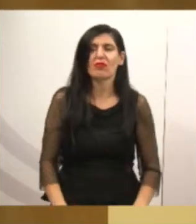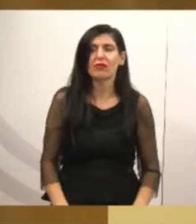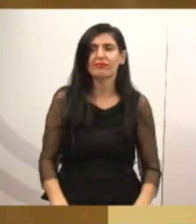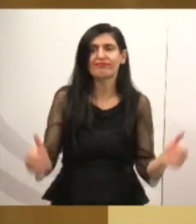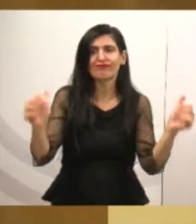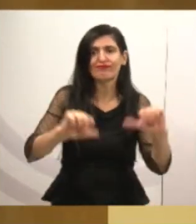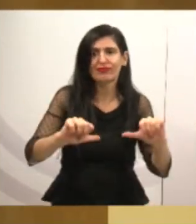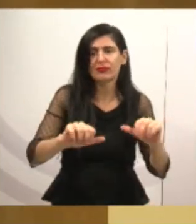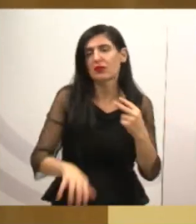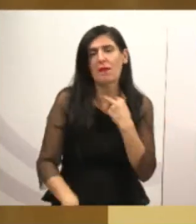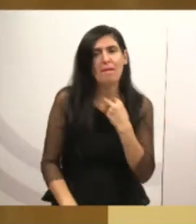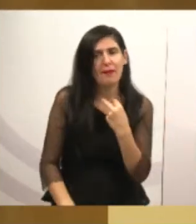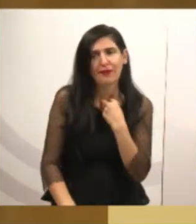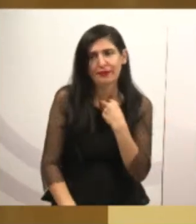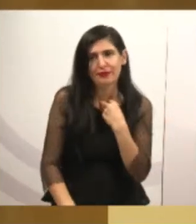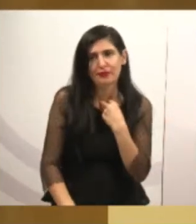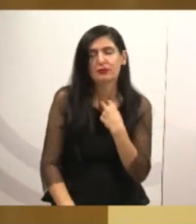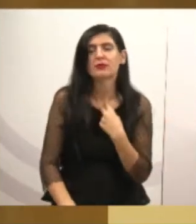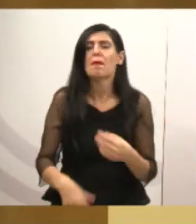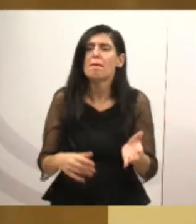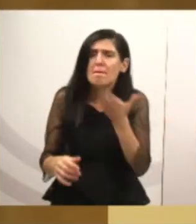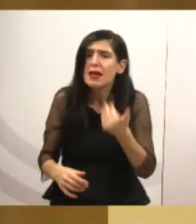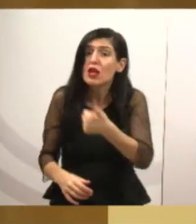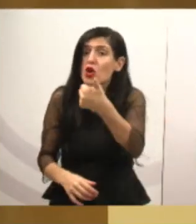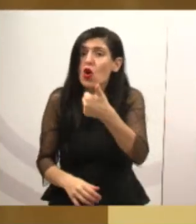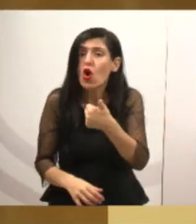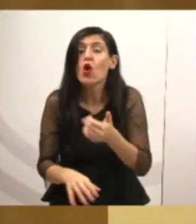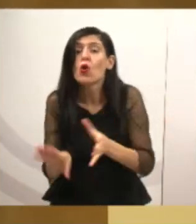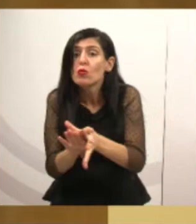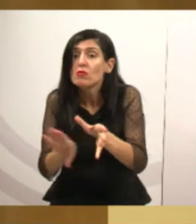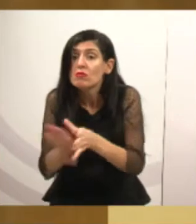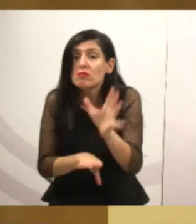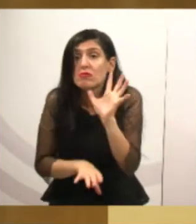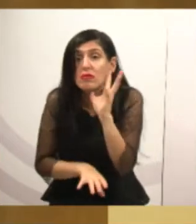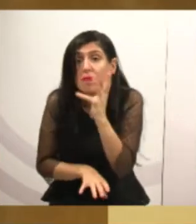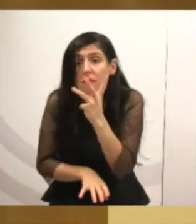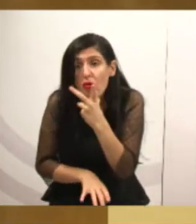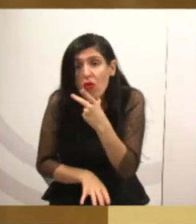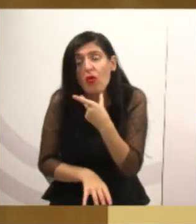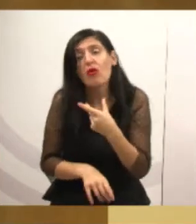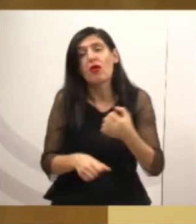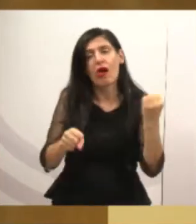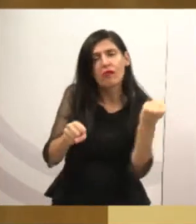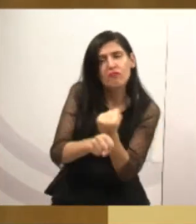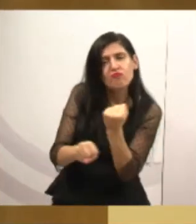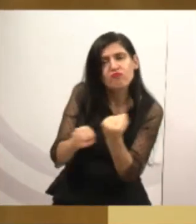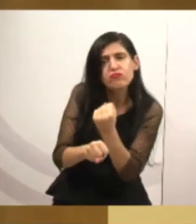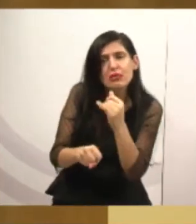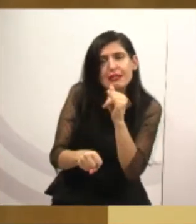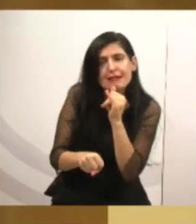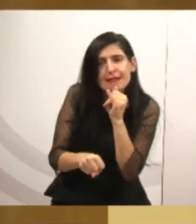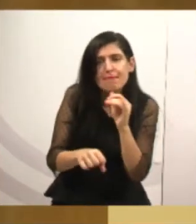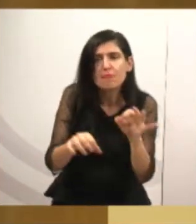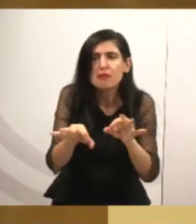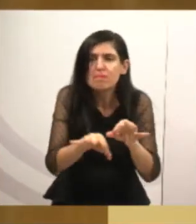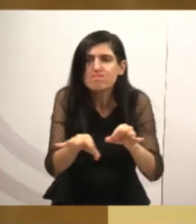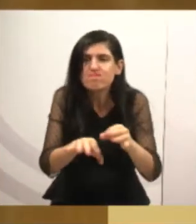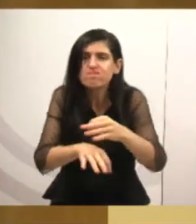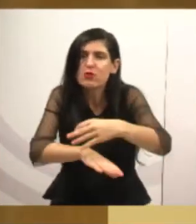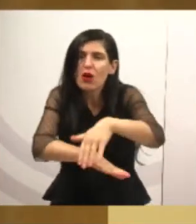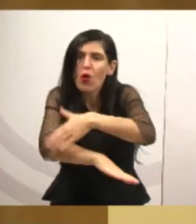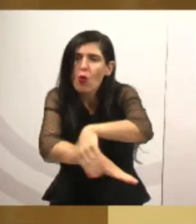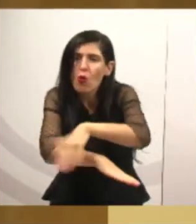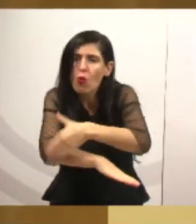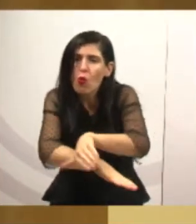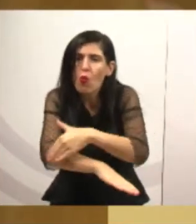tem que ser bem feito. Por mais que demore um pouco, mas quando for fazer, é fazer bem feito. E a gente, andando por aí, a gente